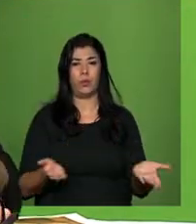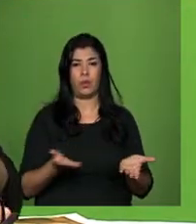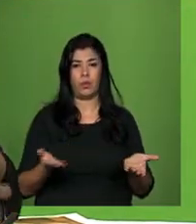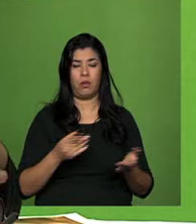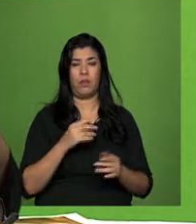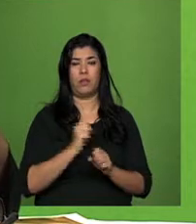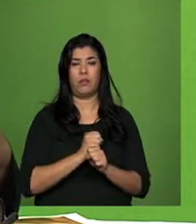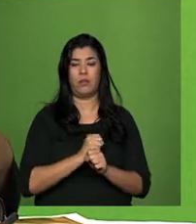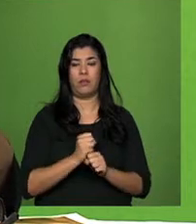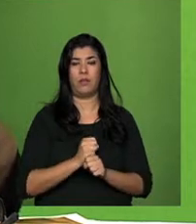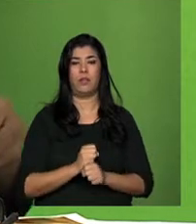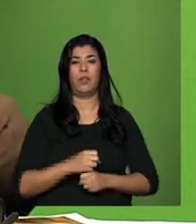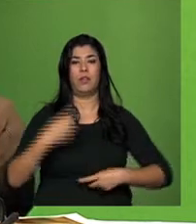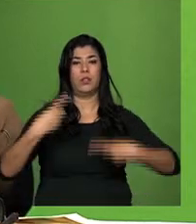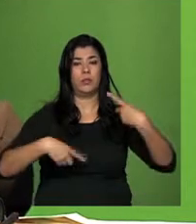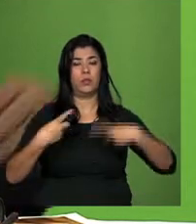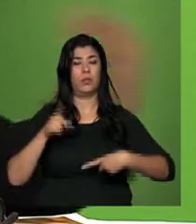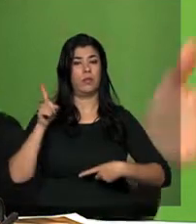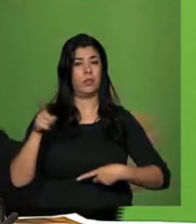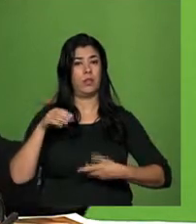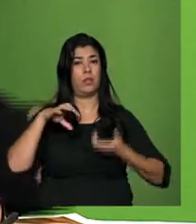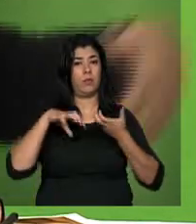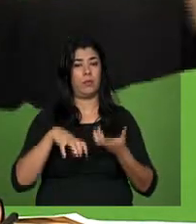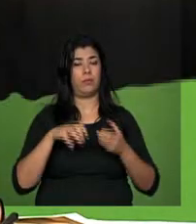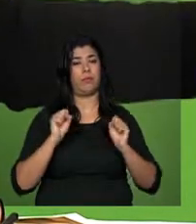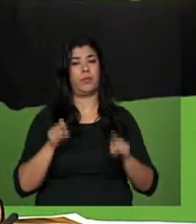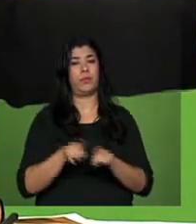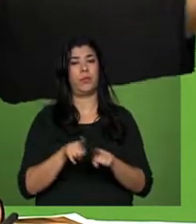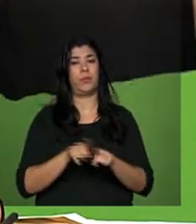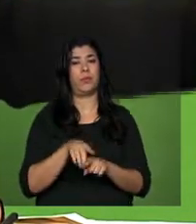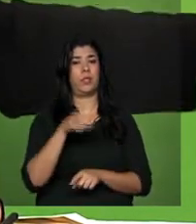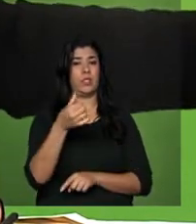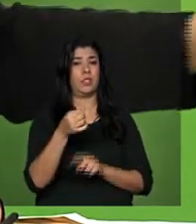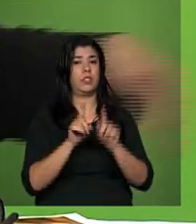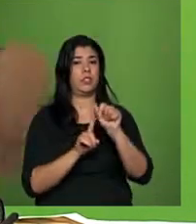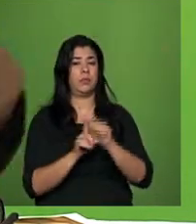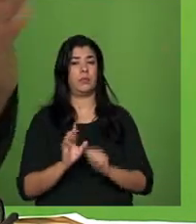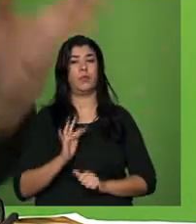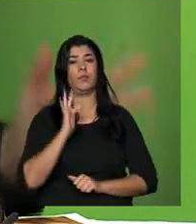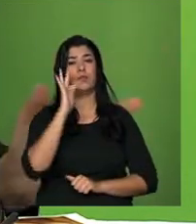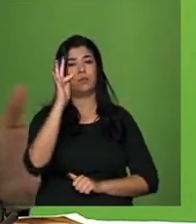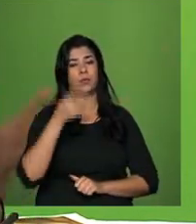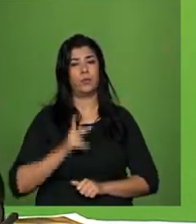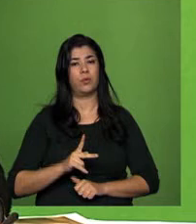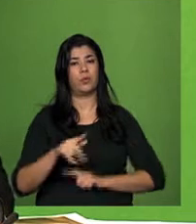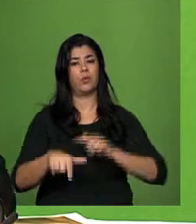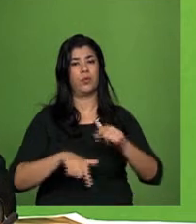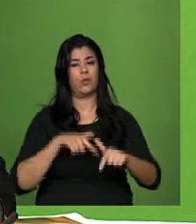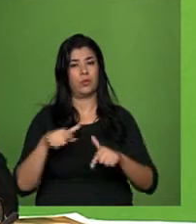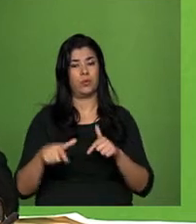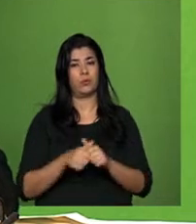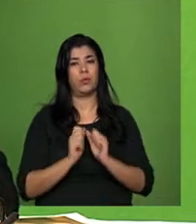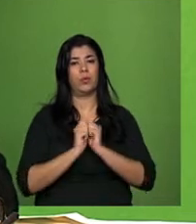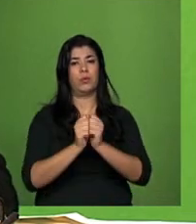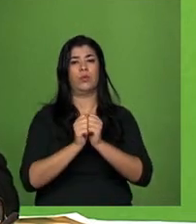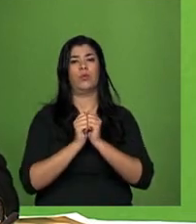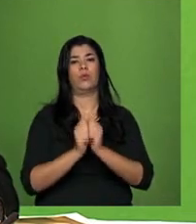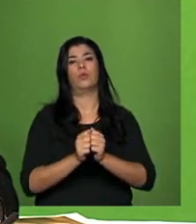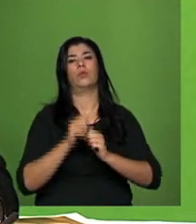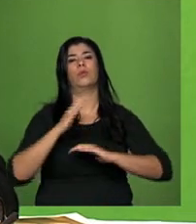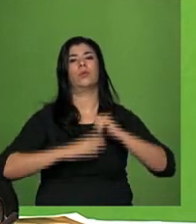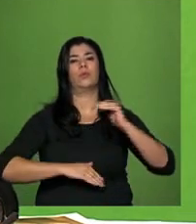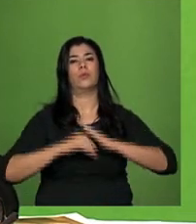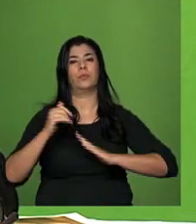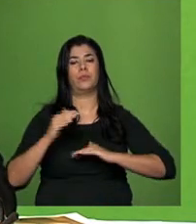debate no Congresso Nacional, para que a gente possa ter mais seis meses de muito trabalho e consolidarmos com isso o pacote de